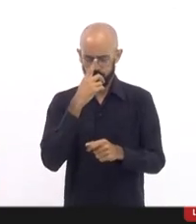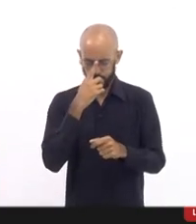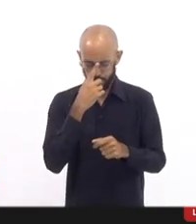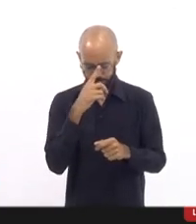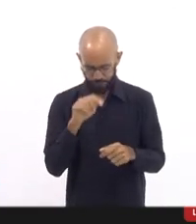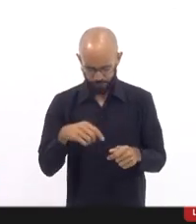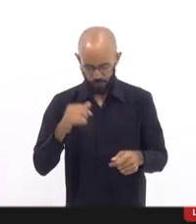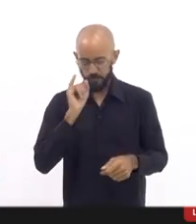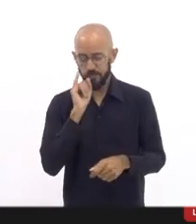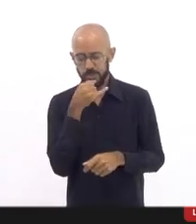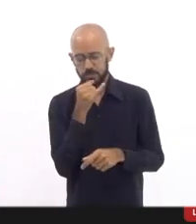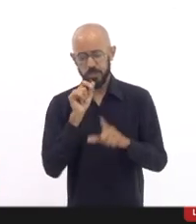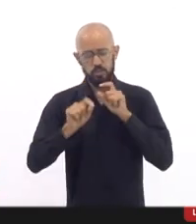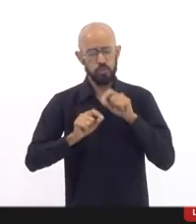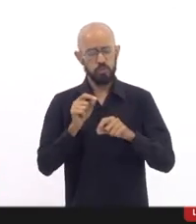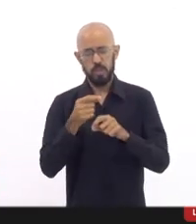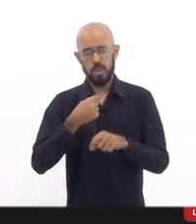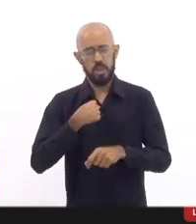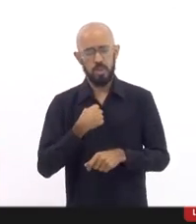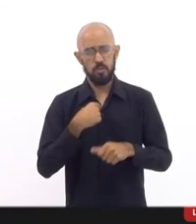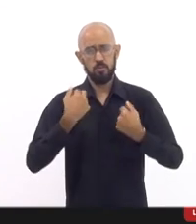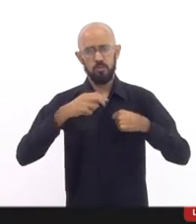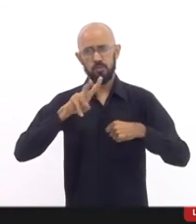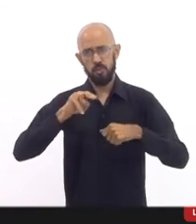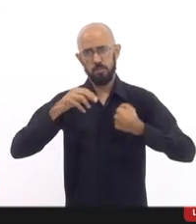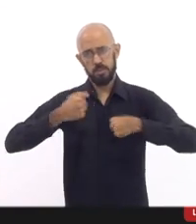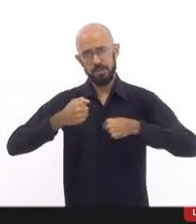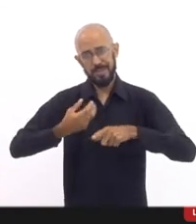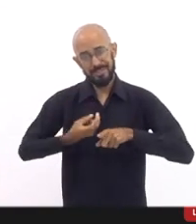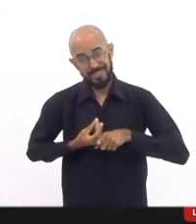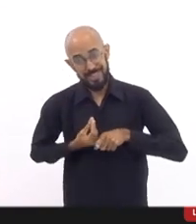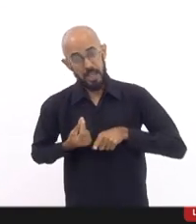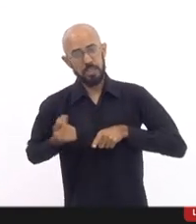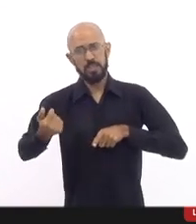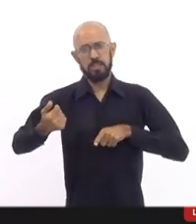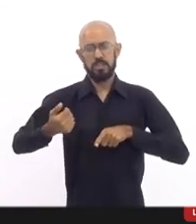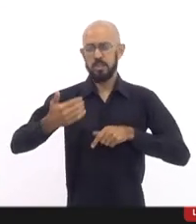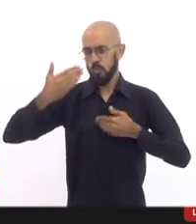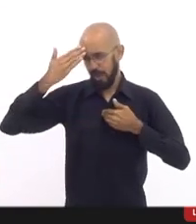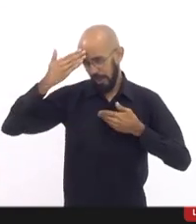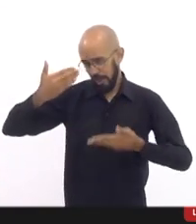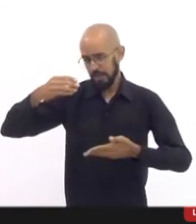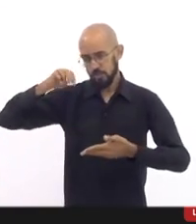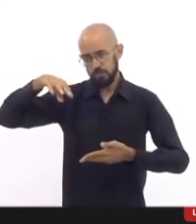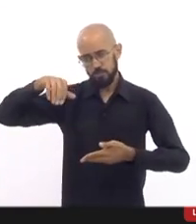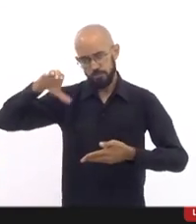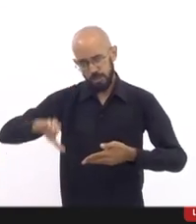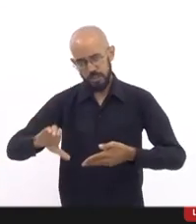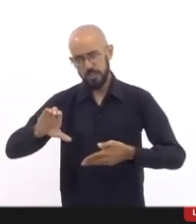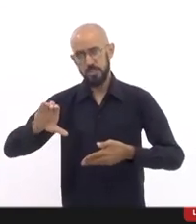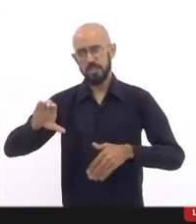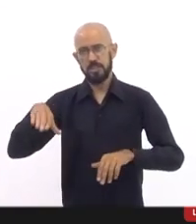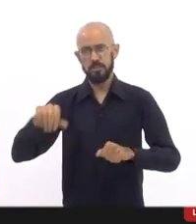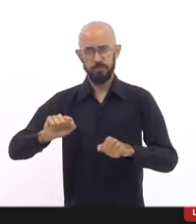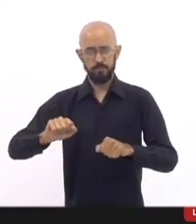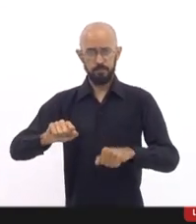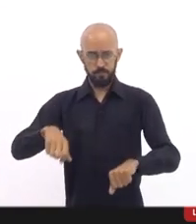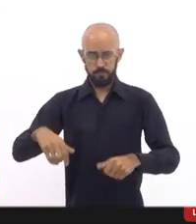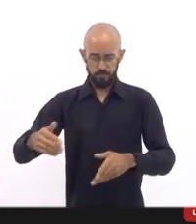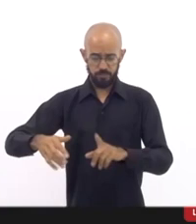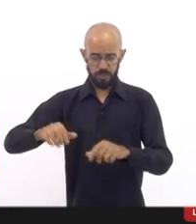Eu, infelizmente, vou precisar sair, agradeço ao deputado Mink na presidência dessa audiência pela deferência,